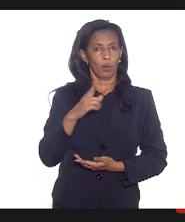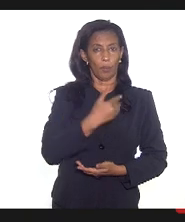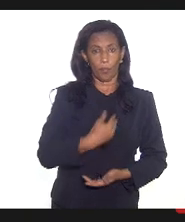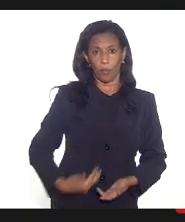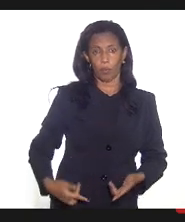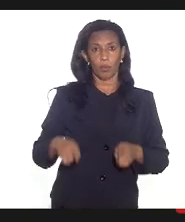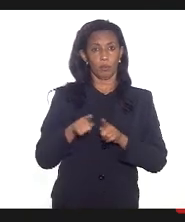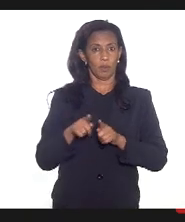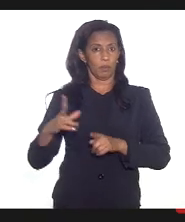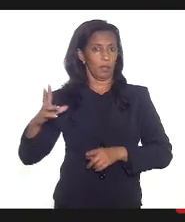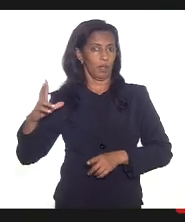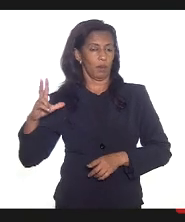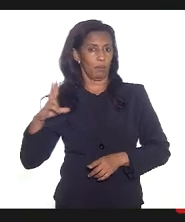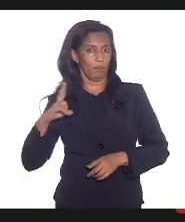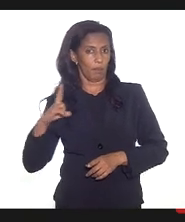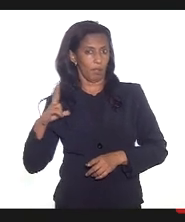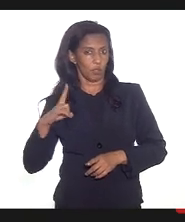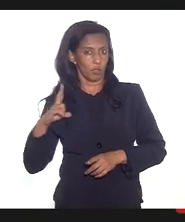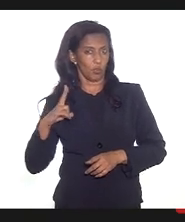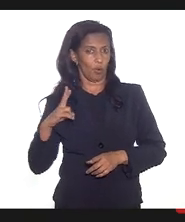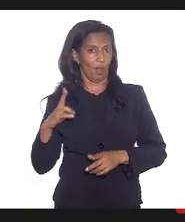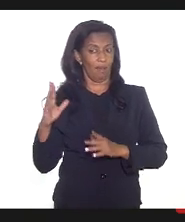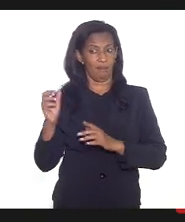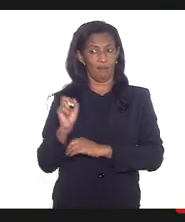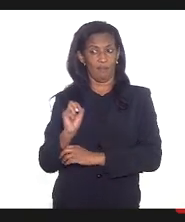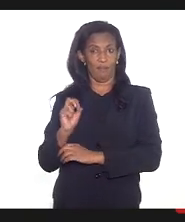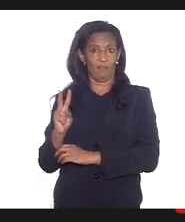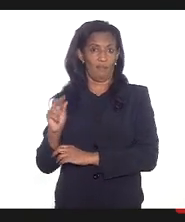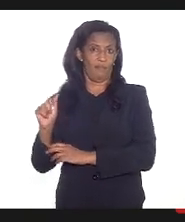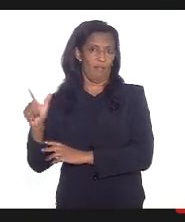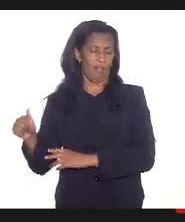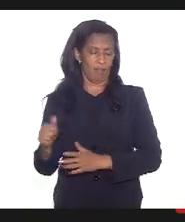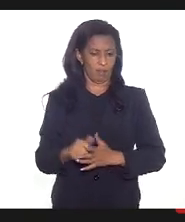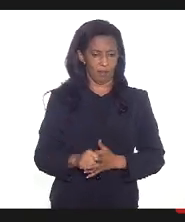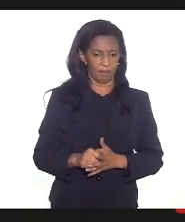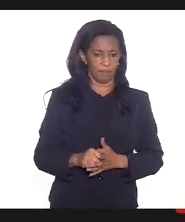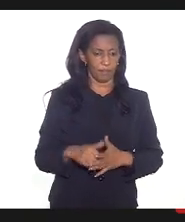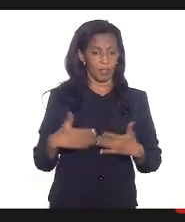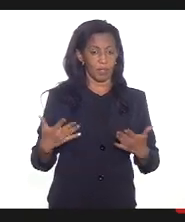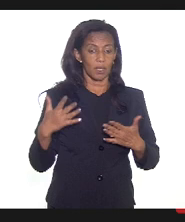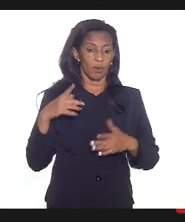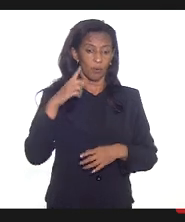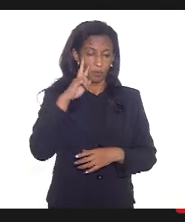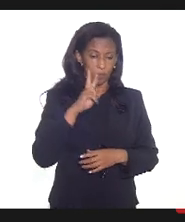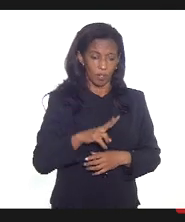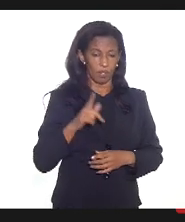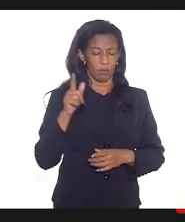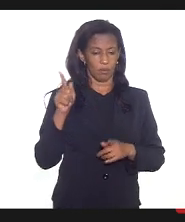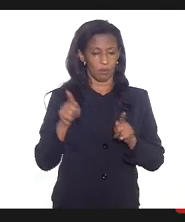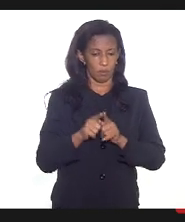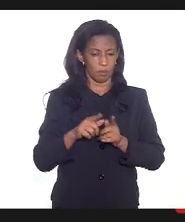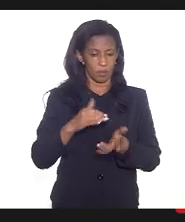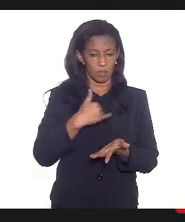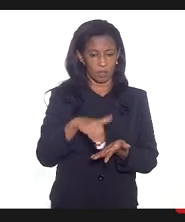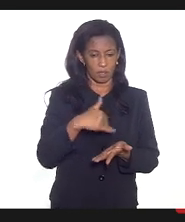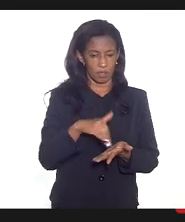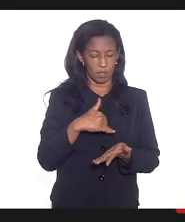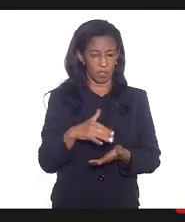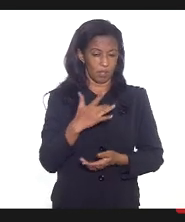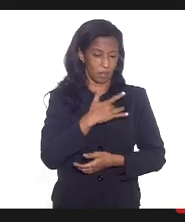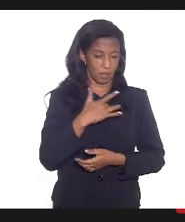dificuldade de CTI ou obstetra então vendo todo esse cenário é o interesse do secretário da Secretaria de